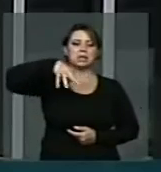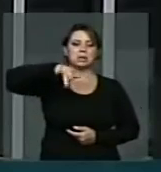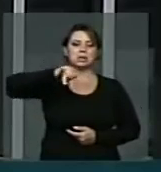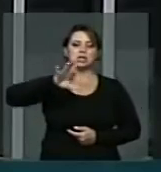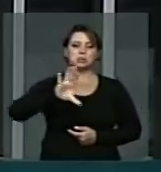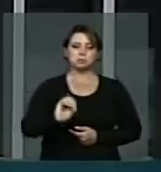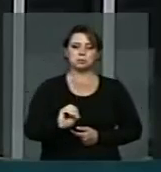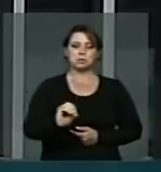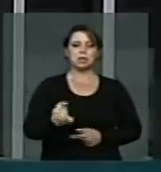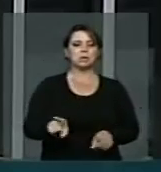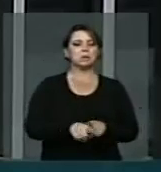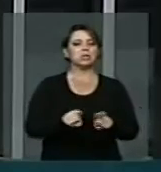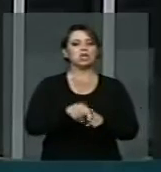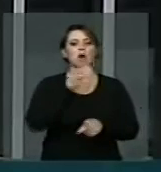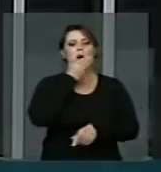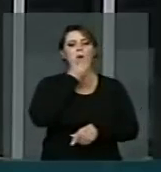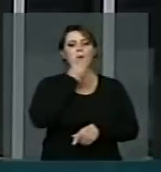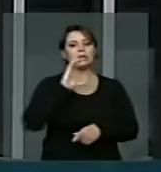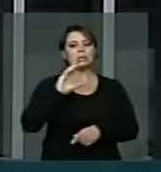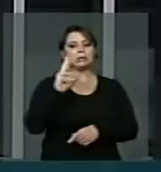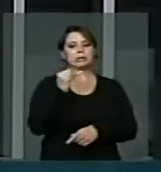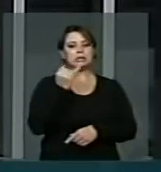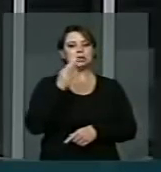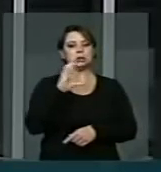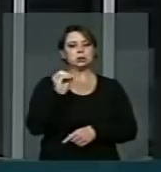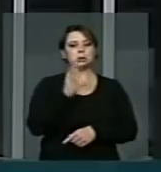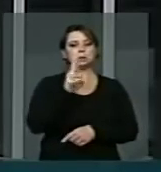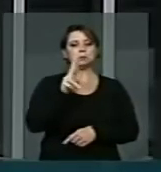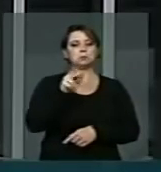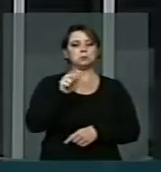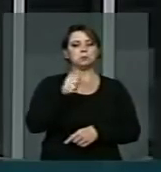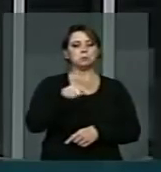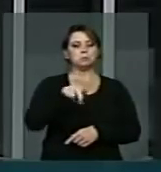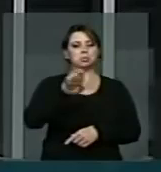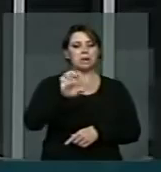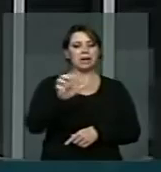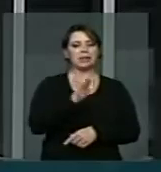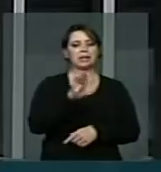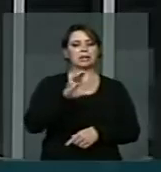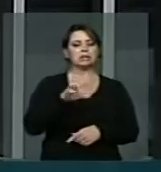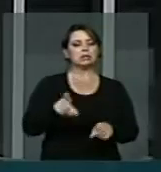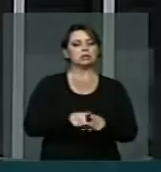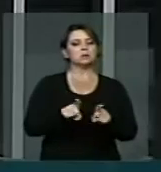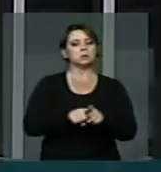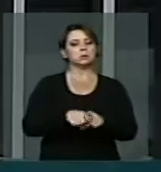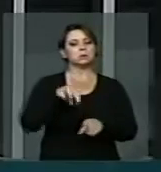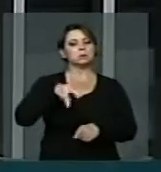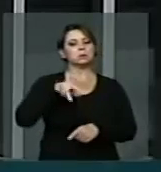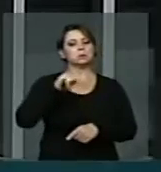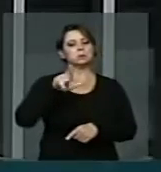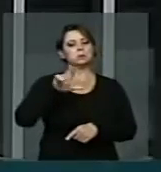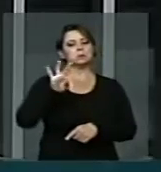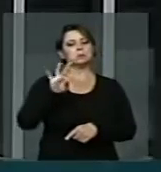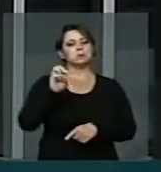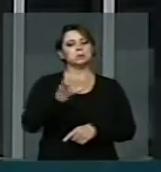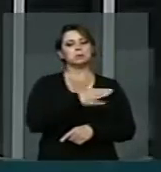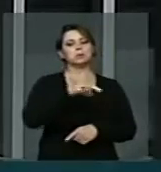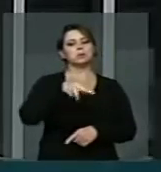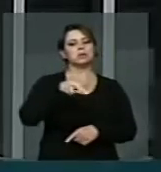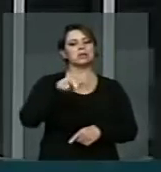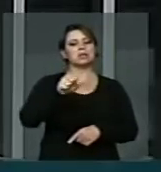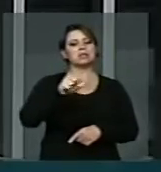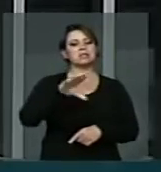produzida pelo Chico Buarque de Holanda e pelo Milton Nascimento, é uma parceria desses grandes da nossa música,